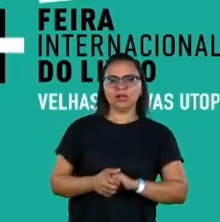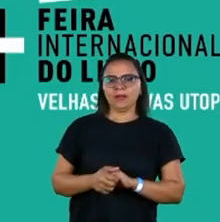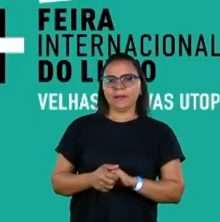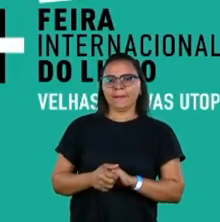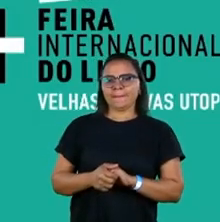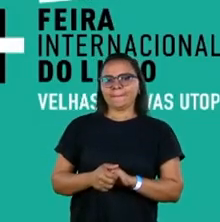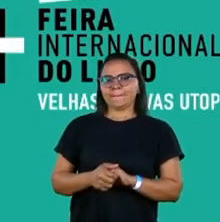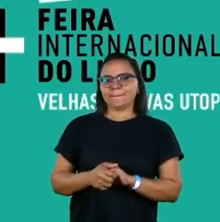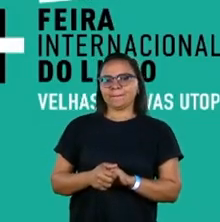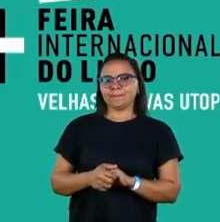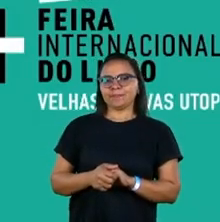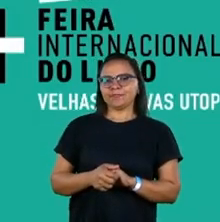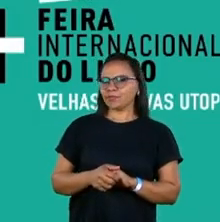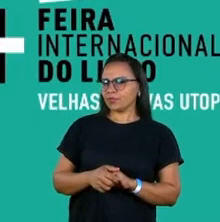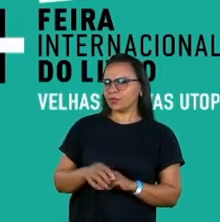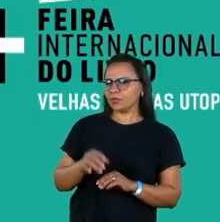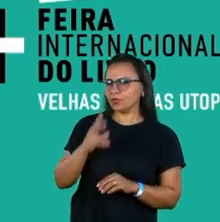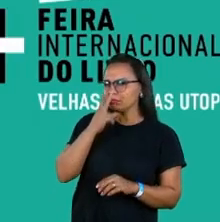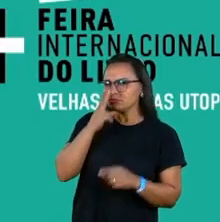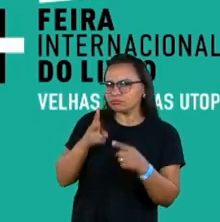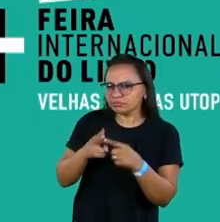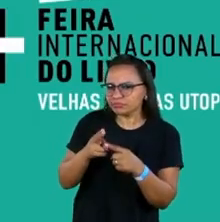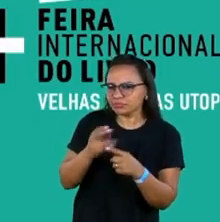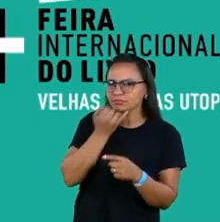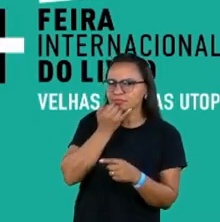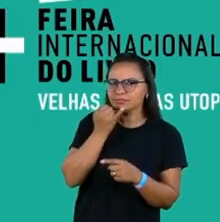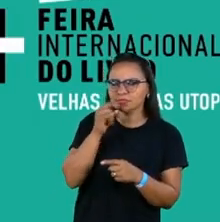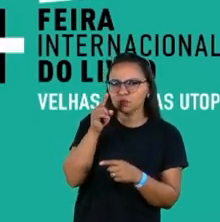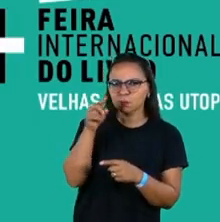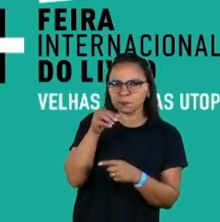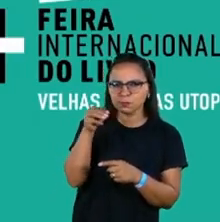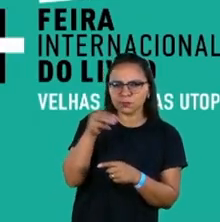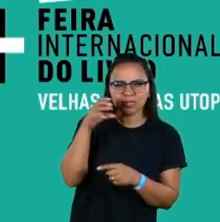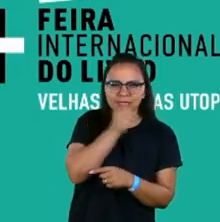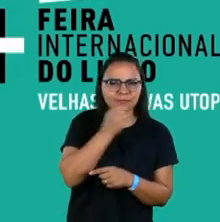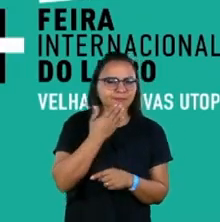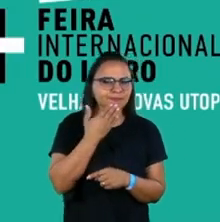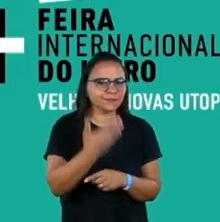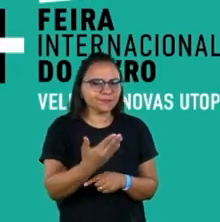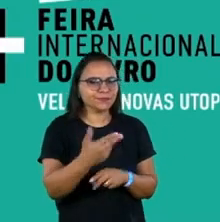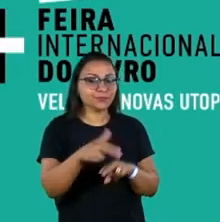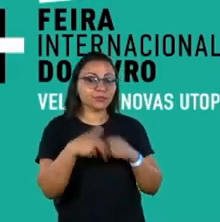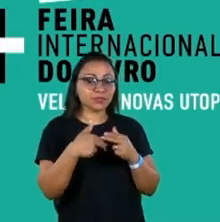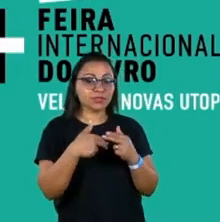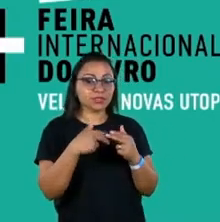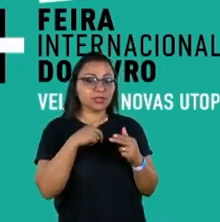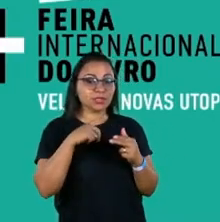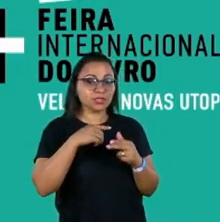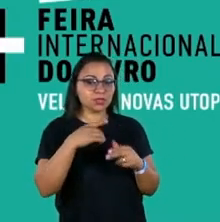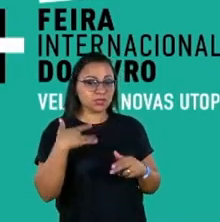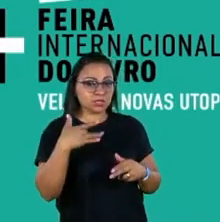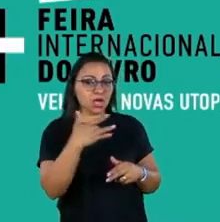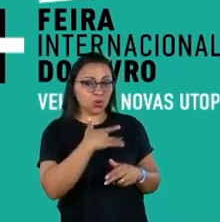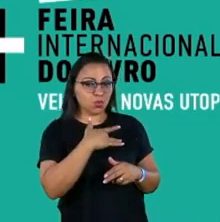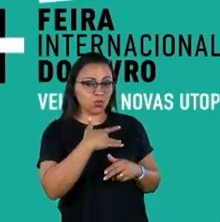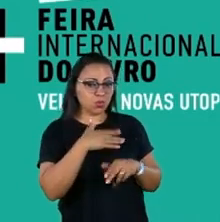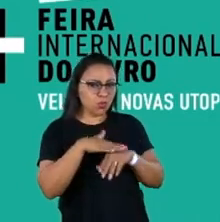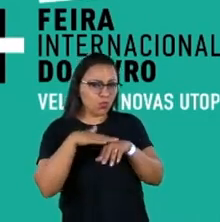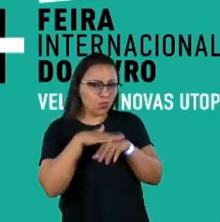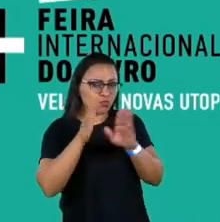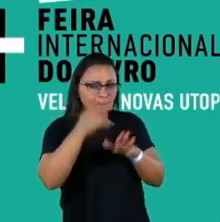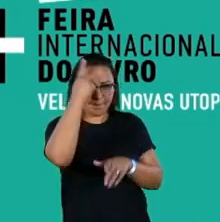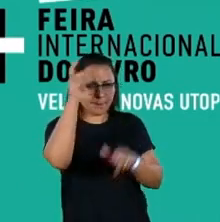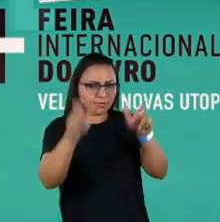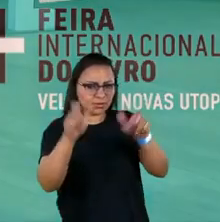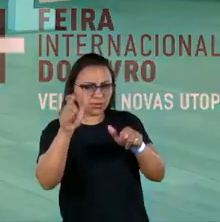e essa visão que Só te interromper, Rodrigo, um minuto, por favor, é porque eu estou aqui com as questões de saúde que eu até comentei antes com o